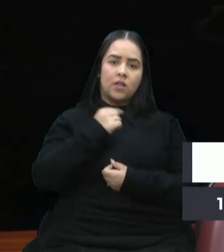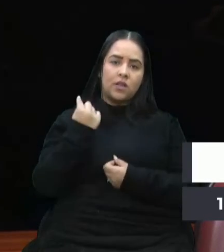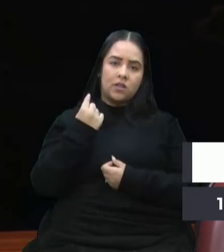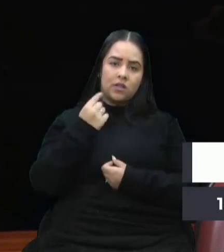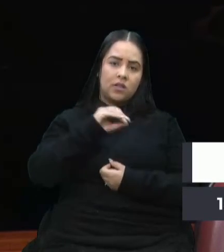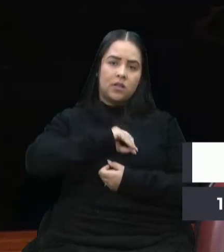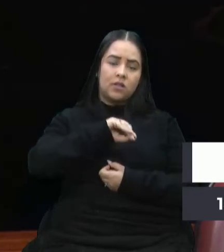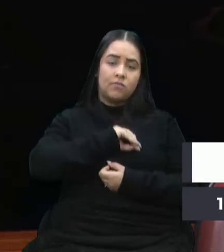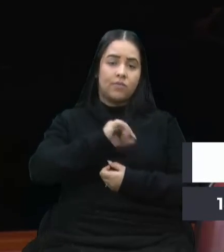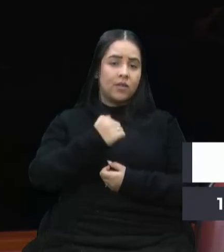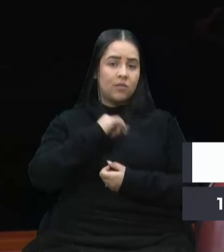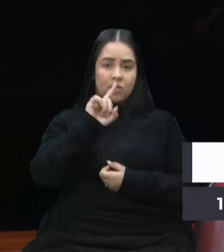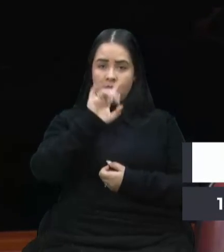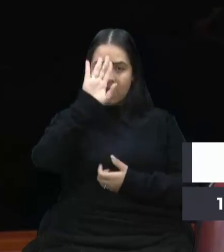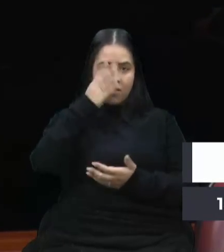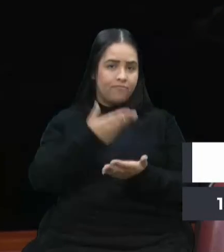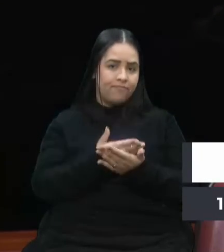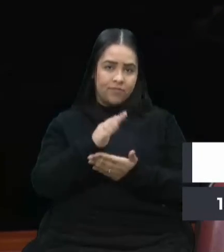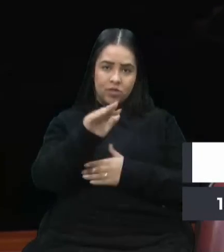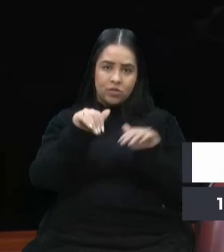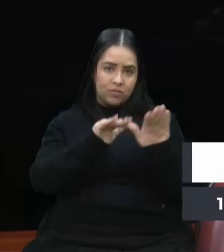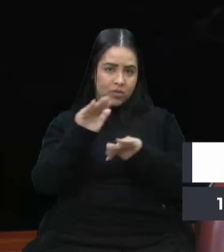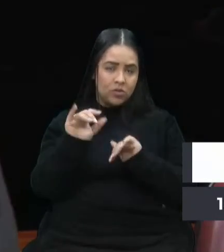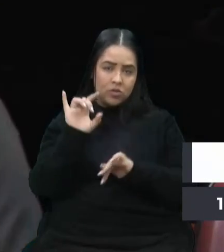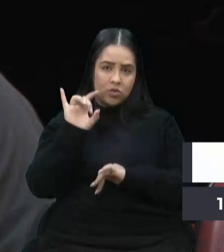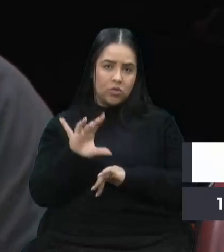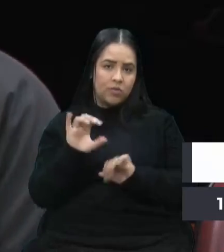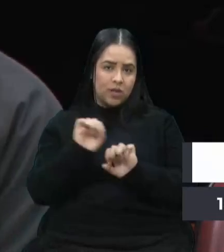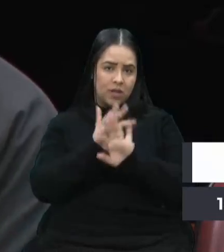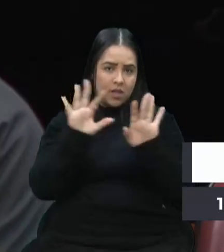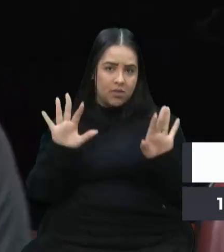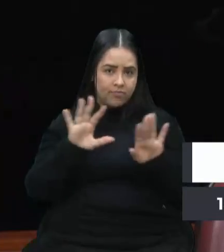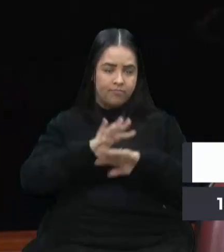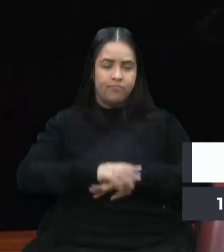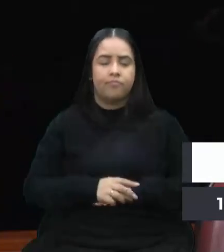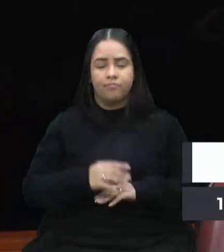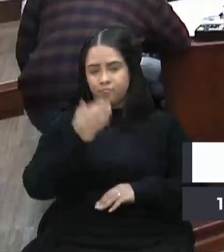E não acredito nesse chamamento. Só para isso, é a minha opinião. Obrigado. Obrigado. Obrigado.